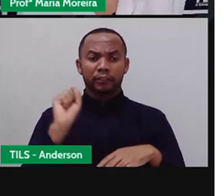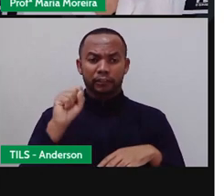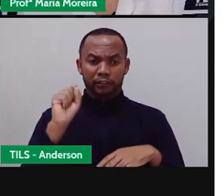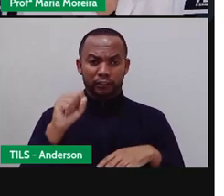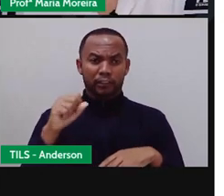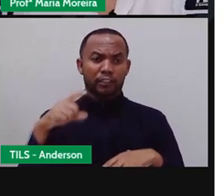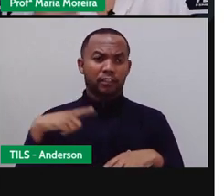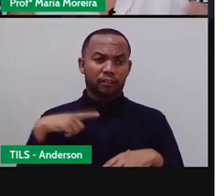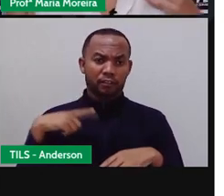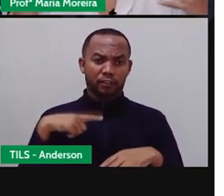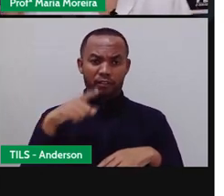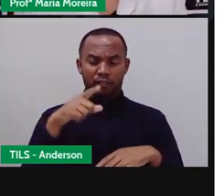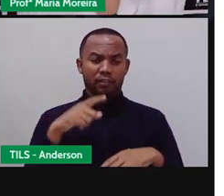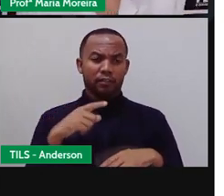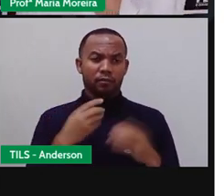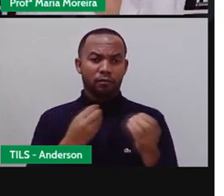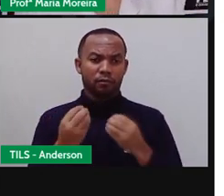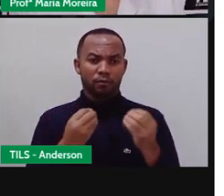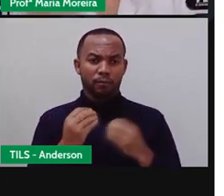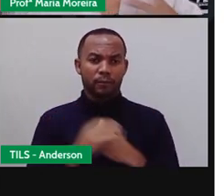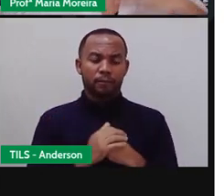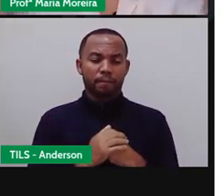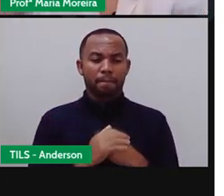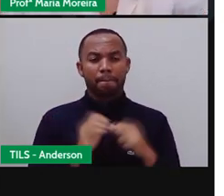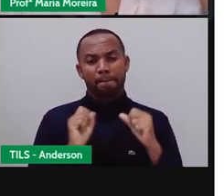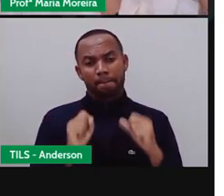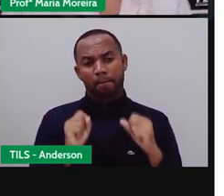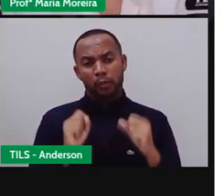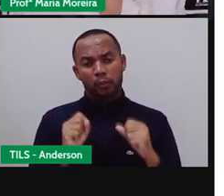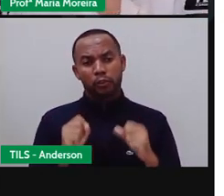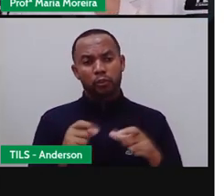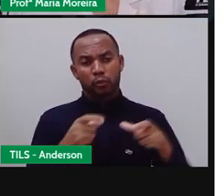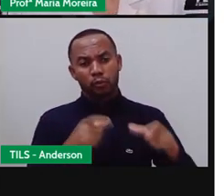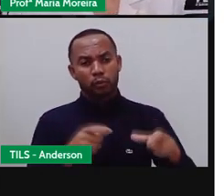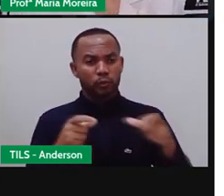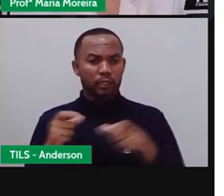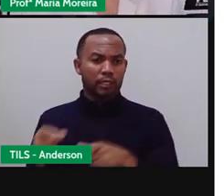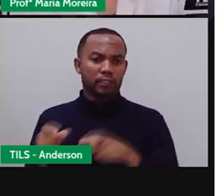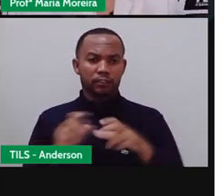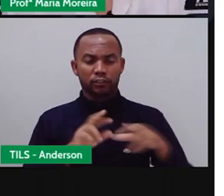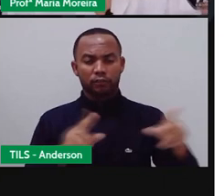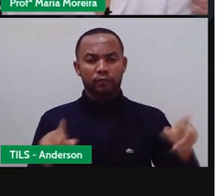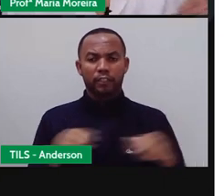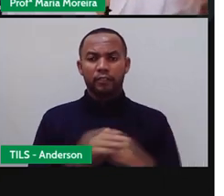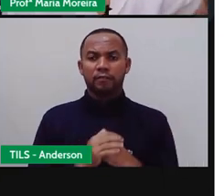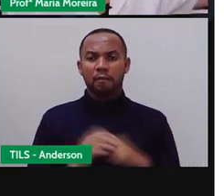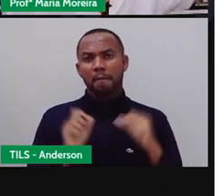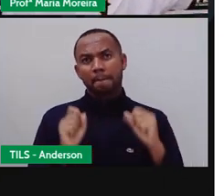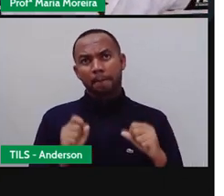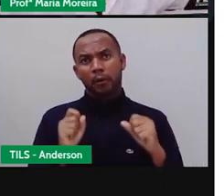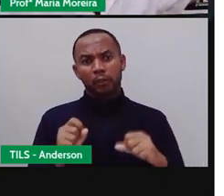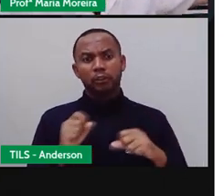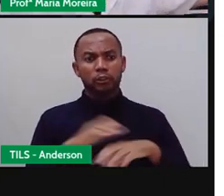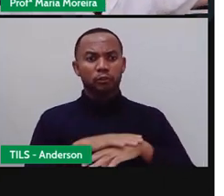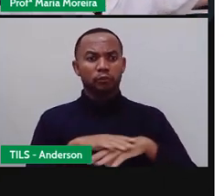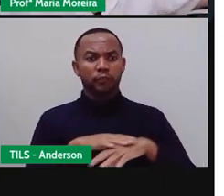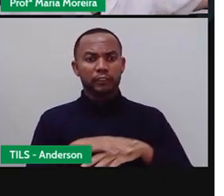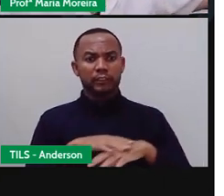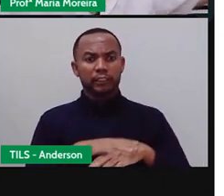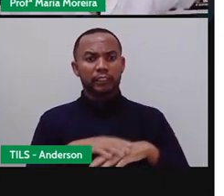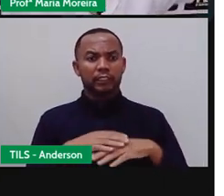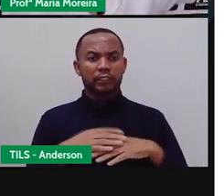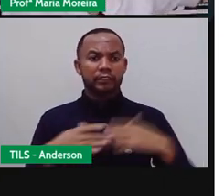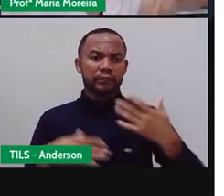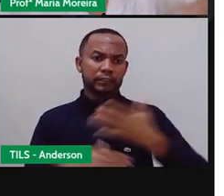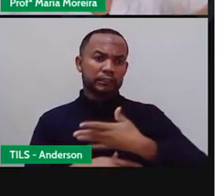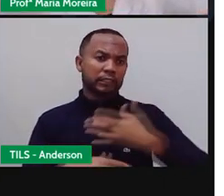internet, né? Esses dados que passam aí de um local a outro. Eu posso conversar com... Eu estou em um local da cidade aqui,